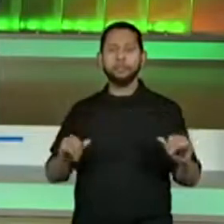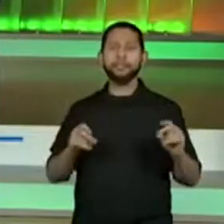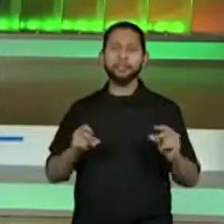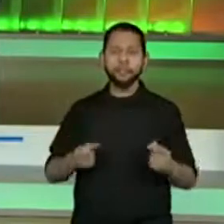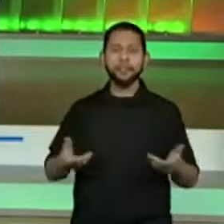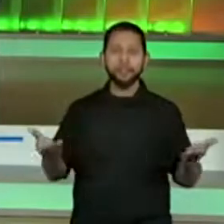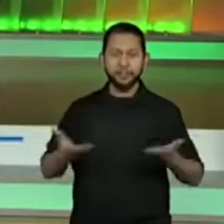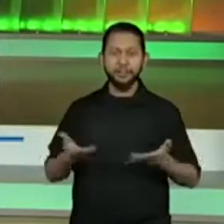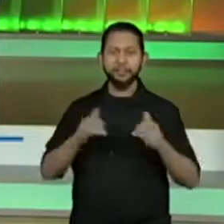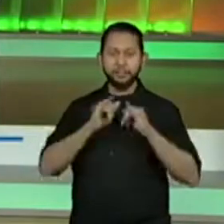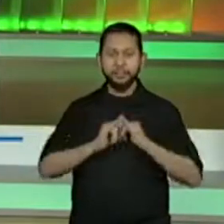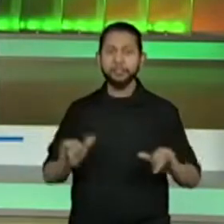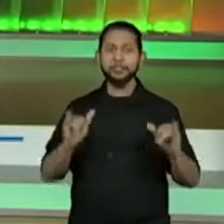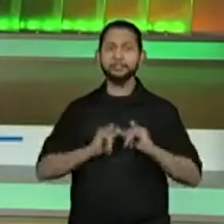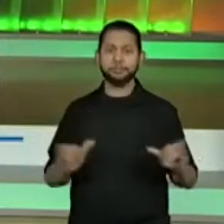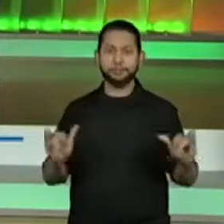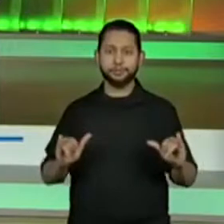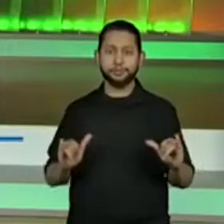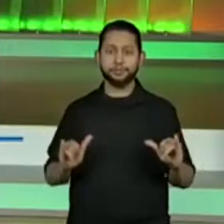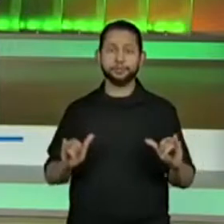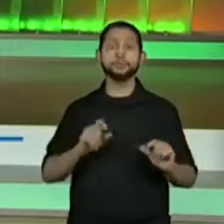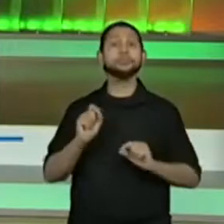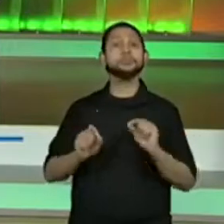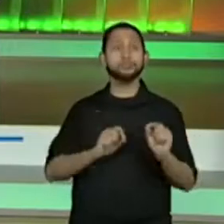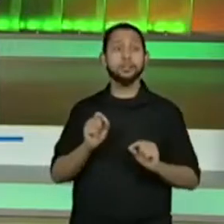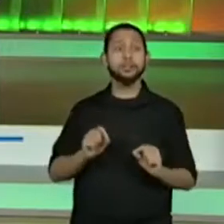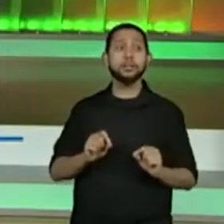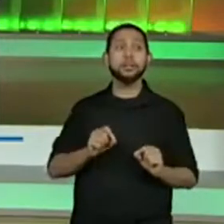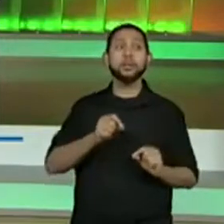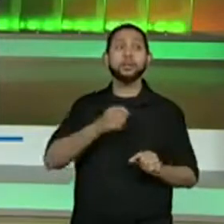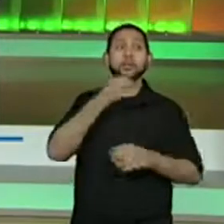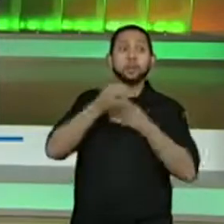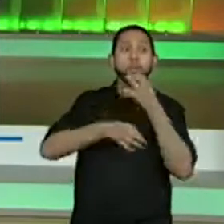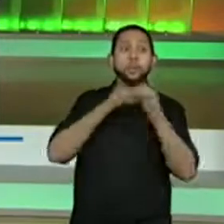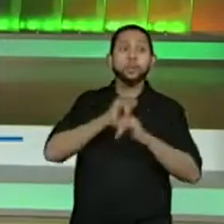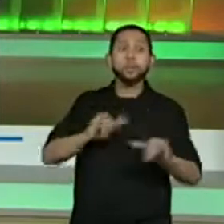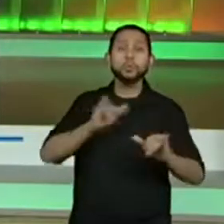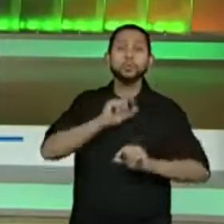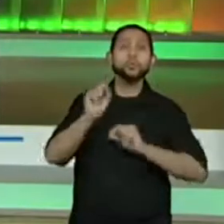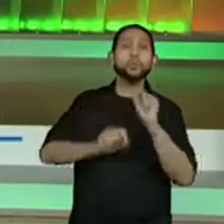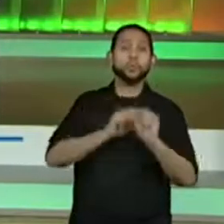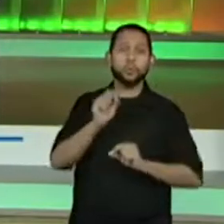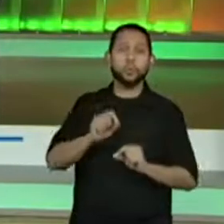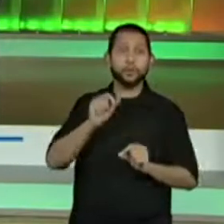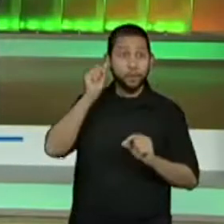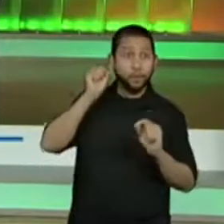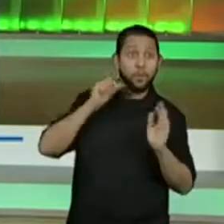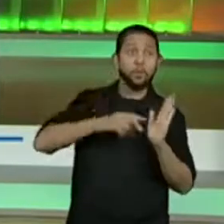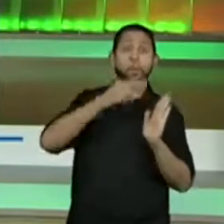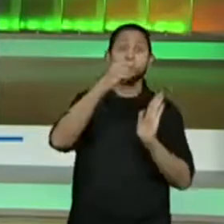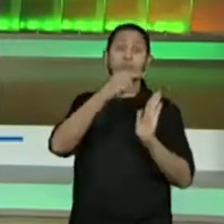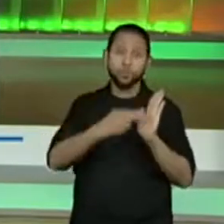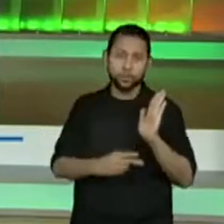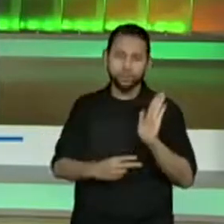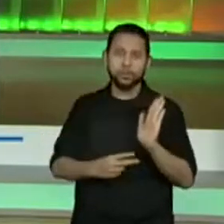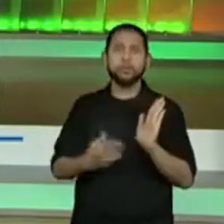vamos, neste momento, conhecer uma matéria de uma revista chamada